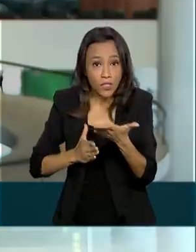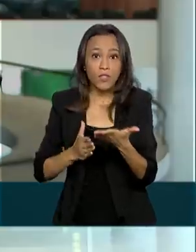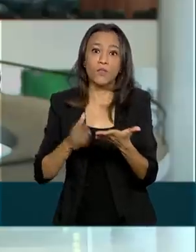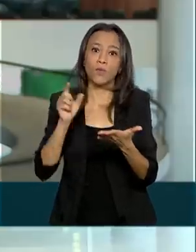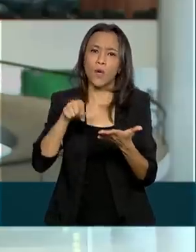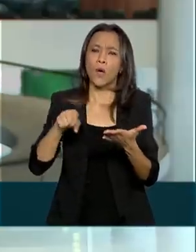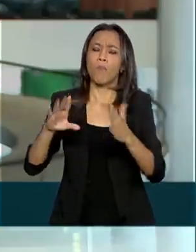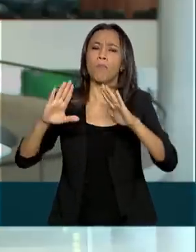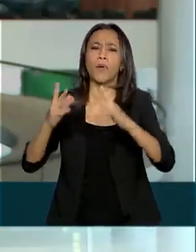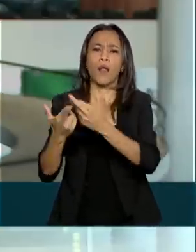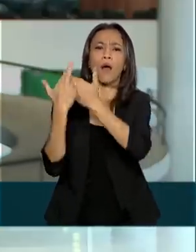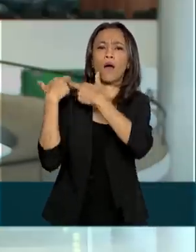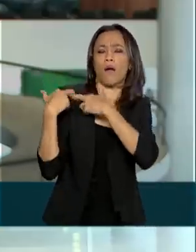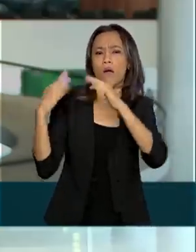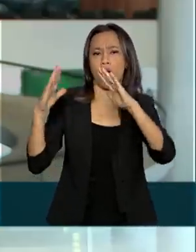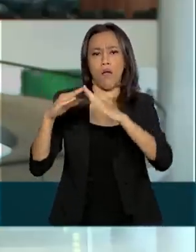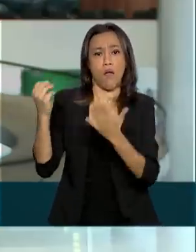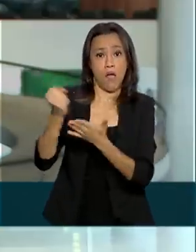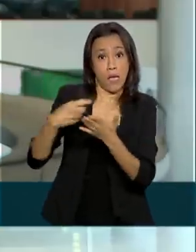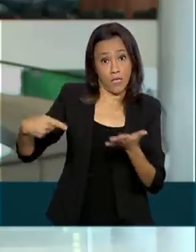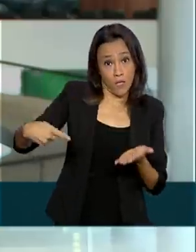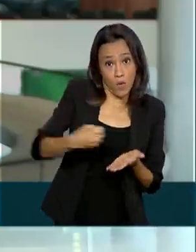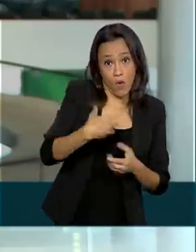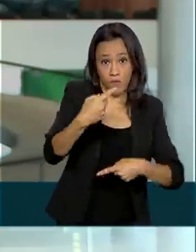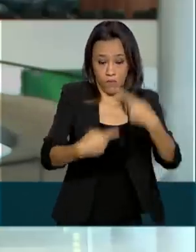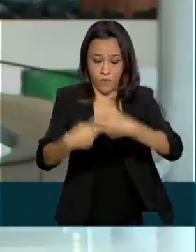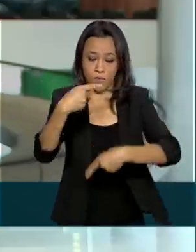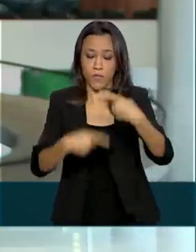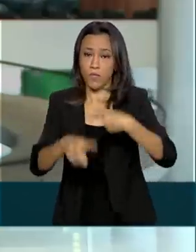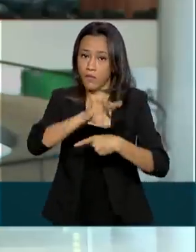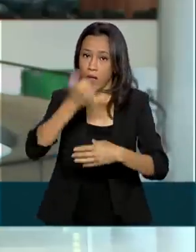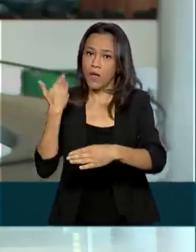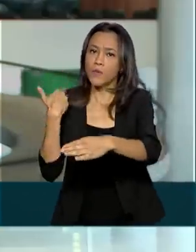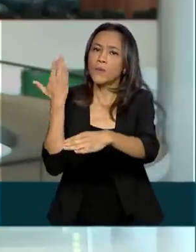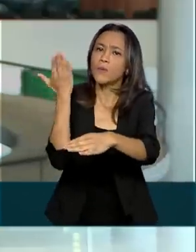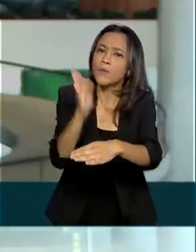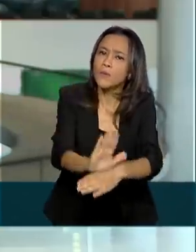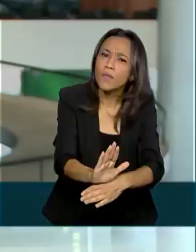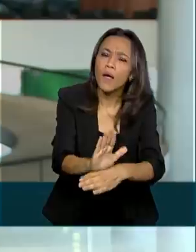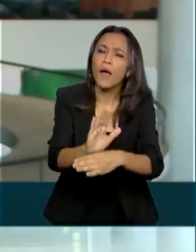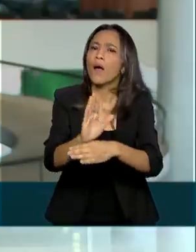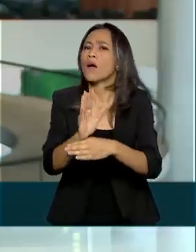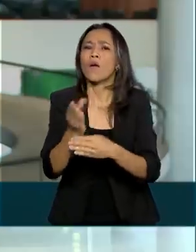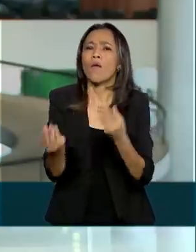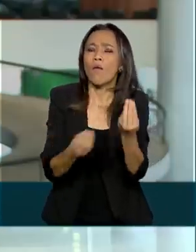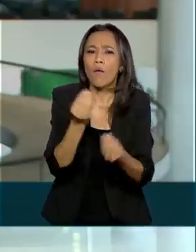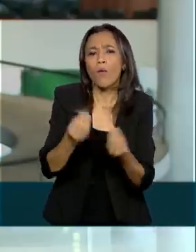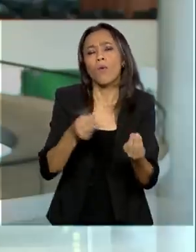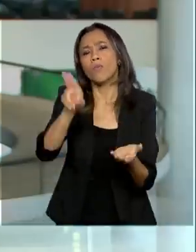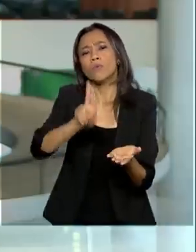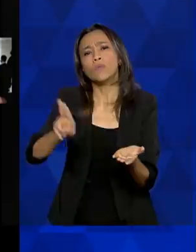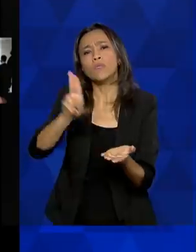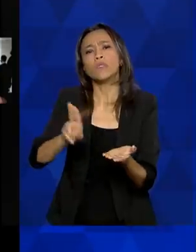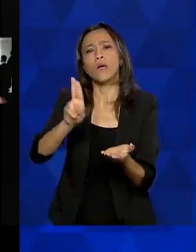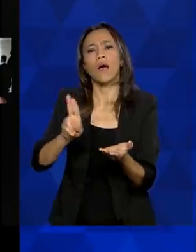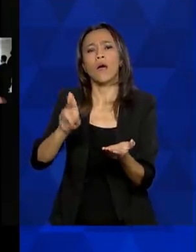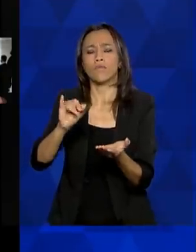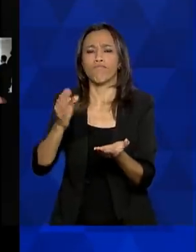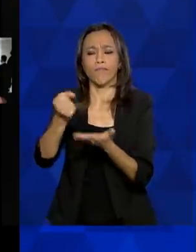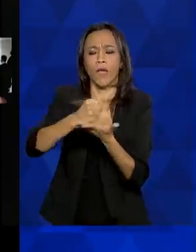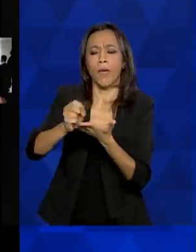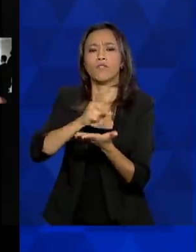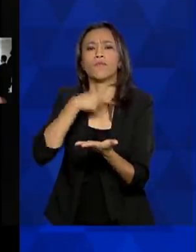farmacêutica. A nova política deve contribuir para o destino dos resíduos sólidos no Brasil. Todo